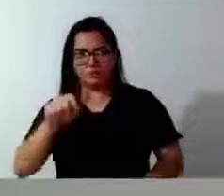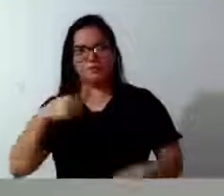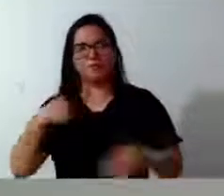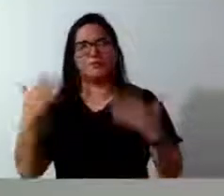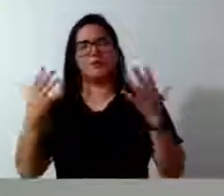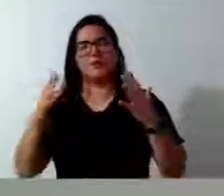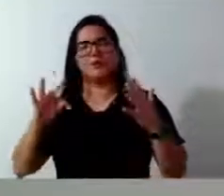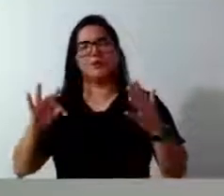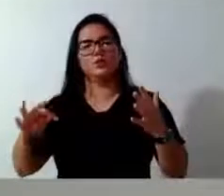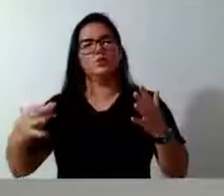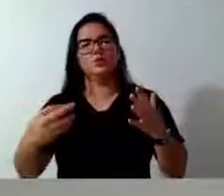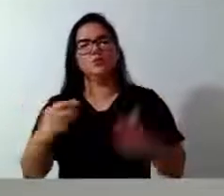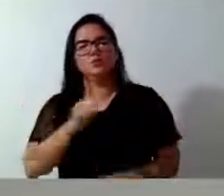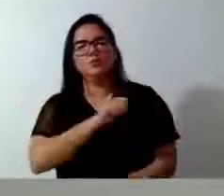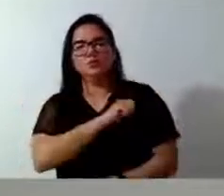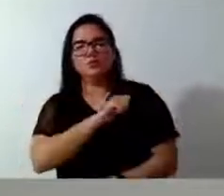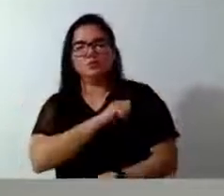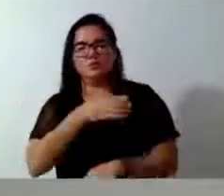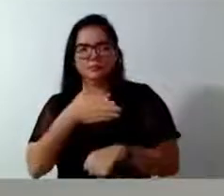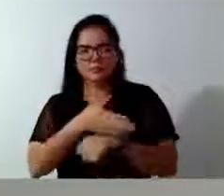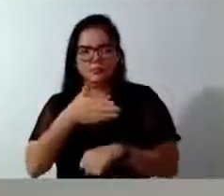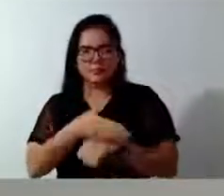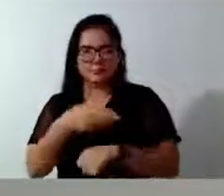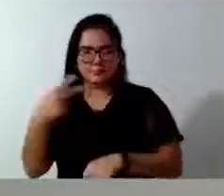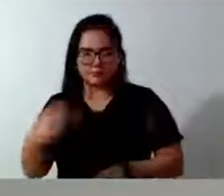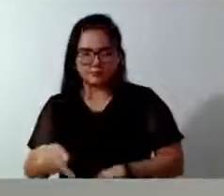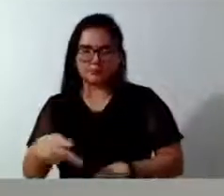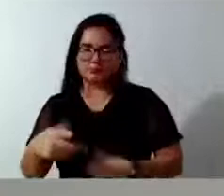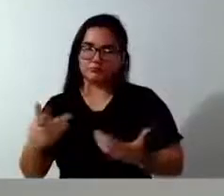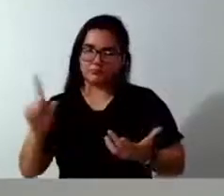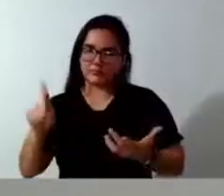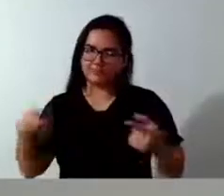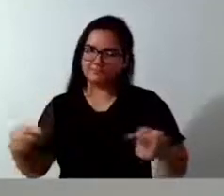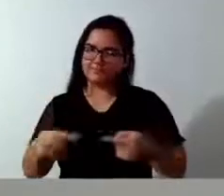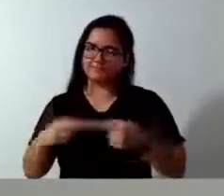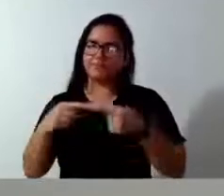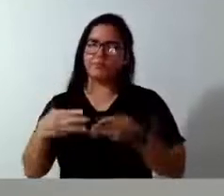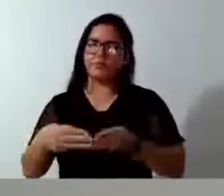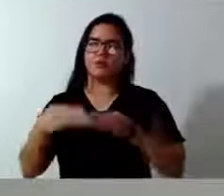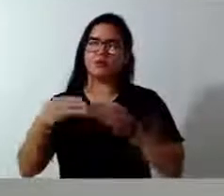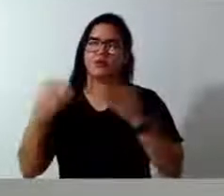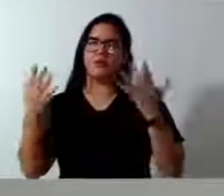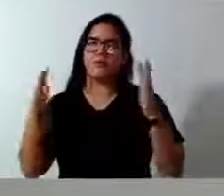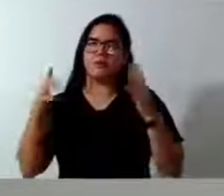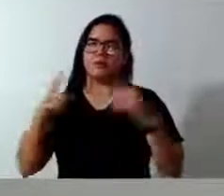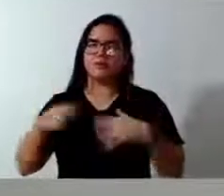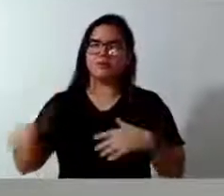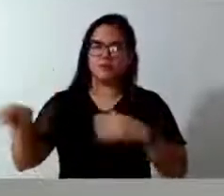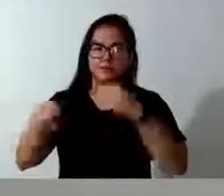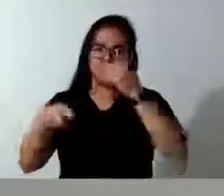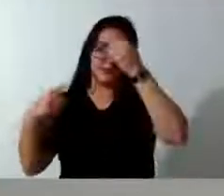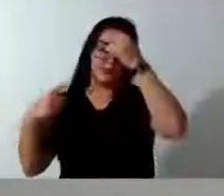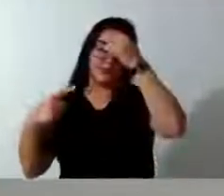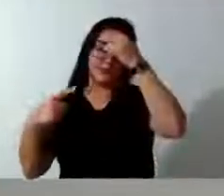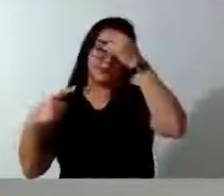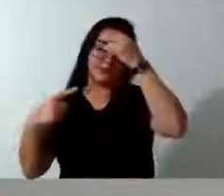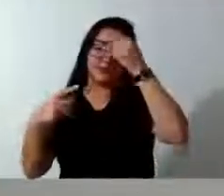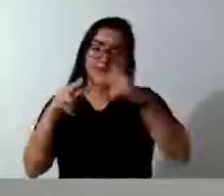todos os alunos que participaram dessa obra. Então, é mais do que justo essa moção de aplausos a eles, porque eles fomentam a nossa